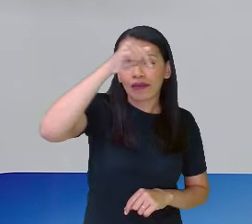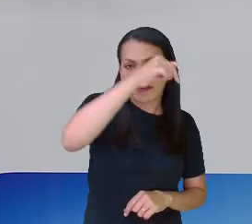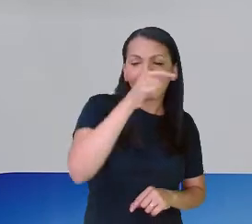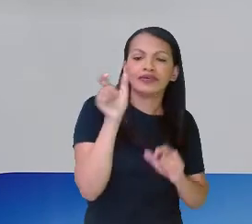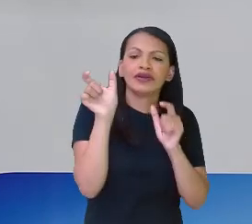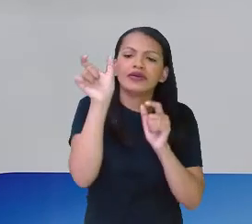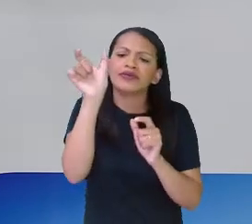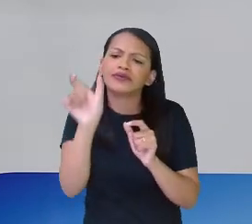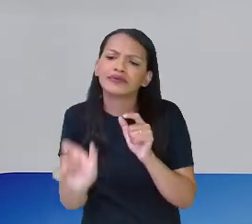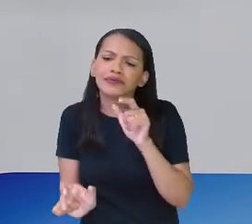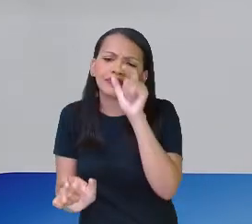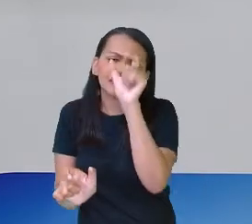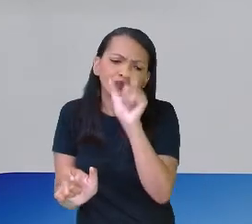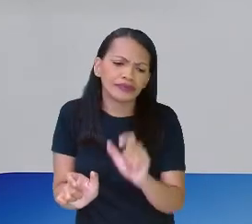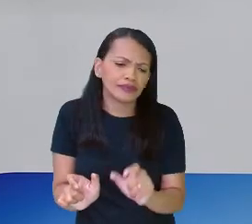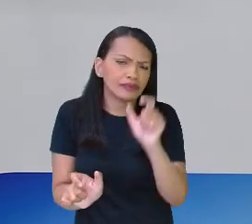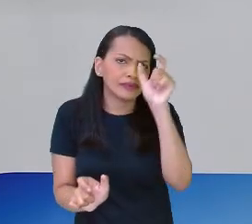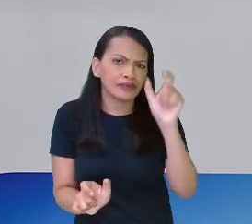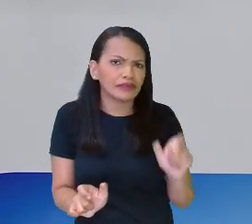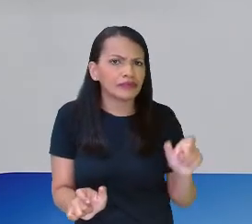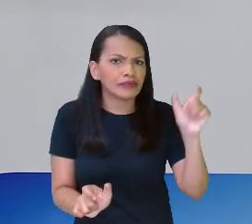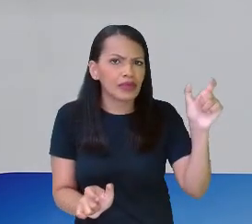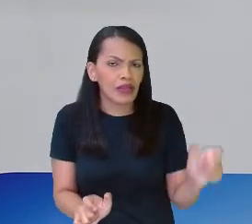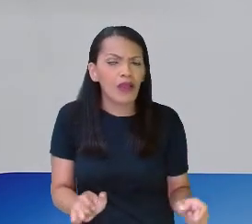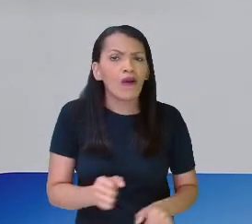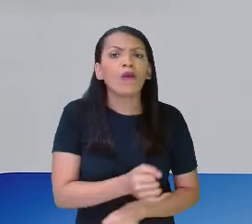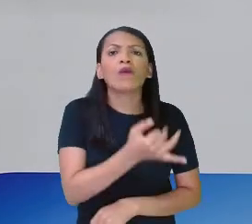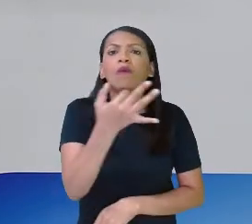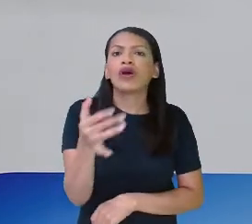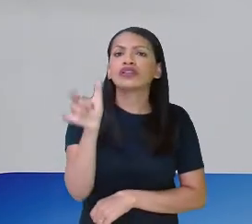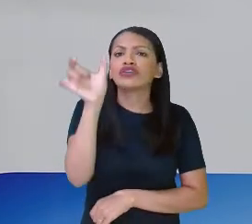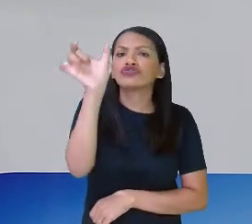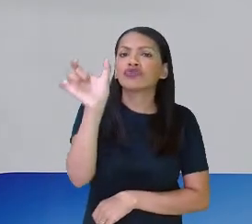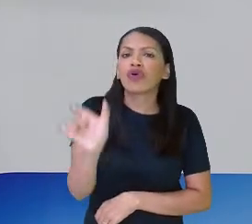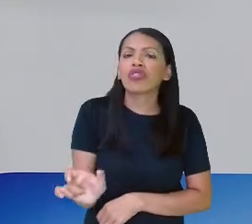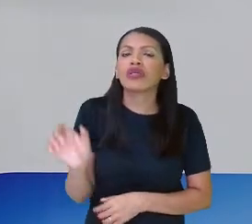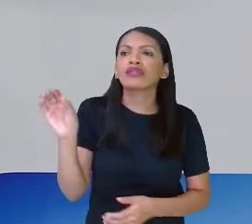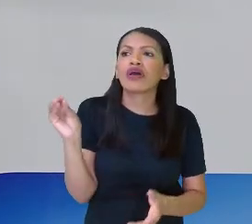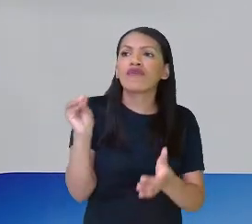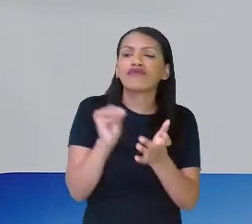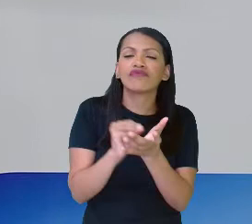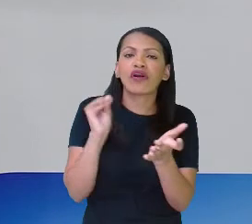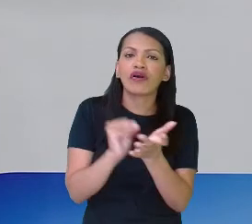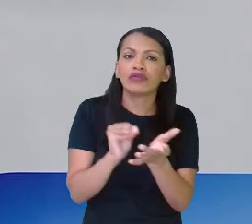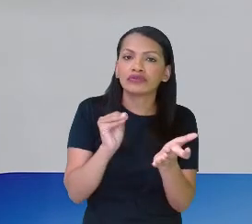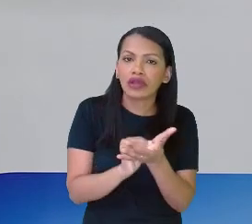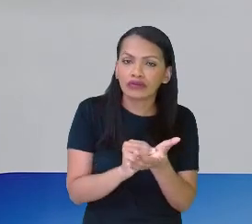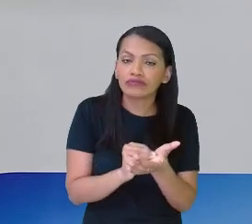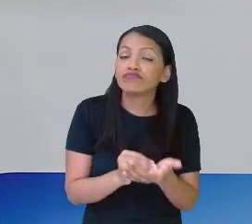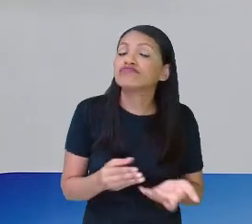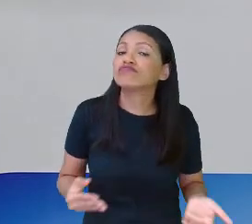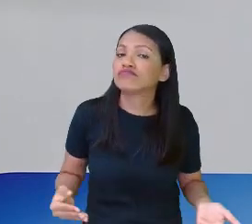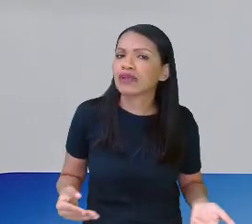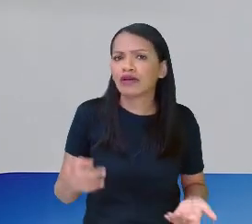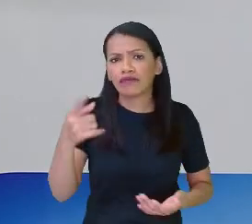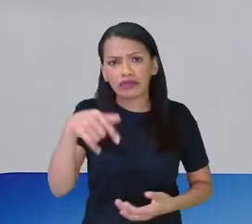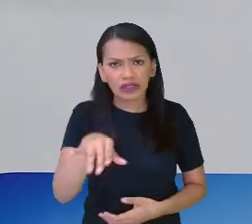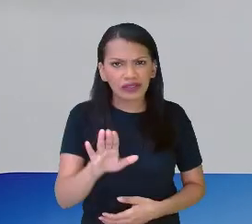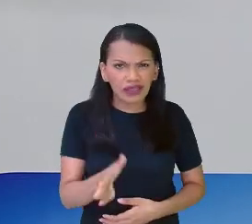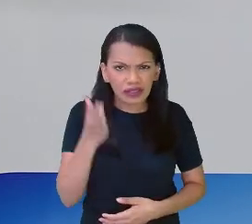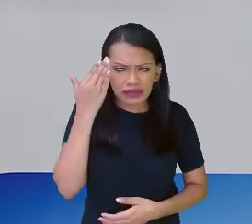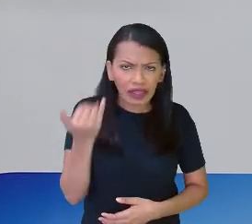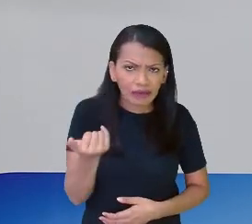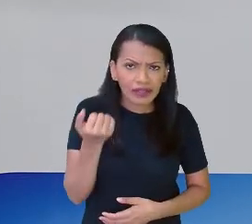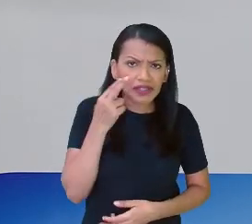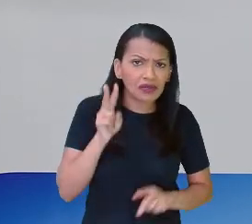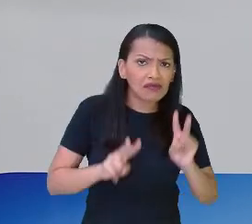vocês contarem aqui, quantas colunas estão faltando aqui ele completar com ajotas? Será que vocês estão